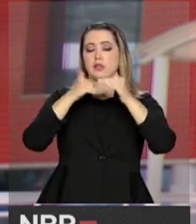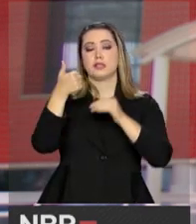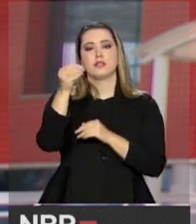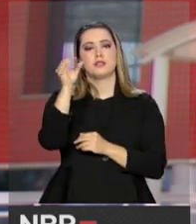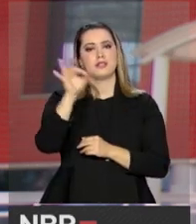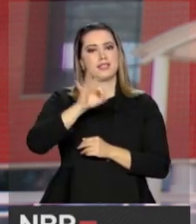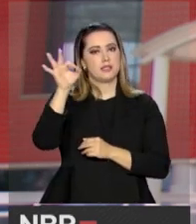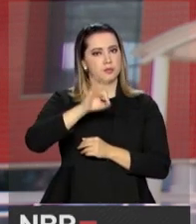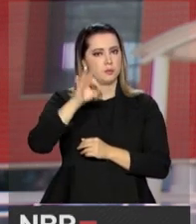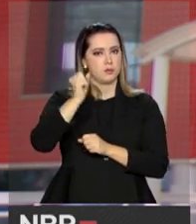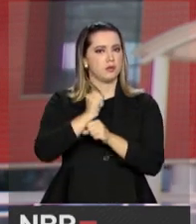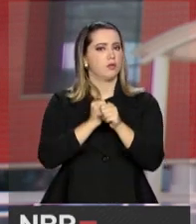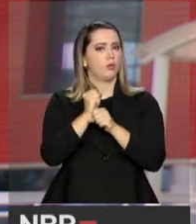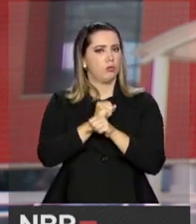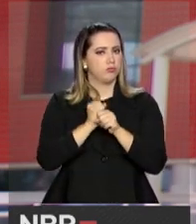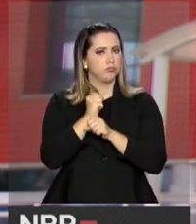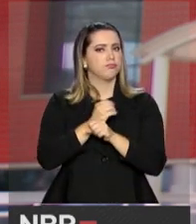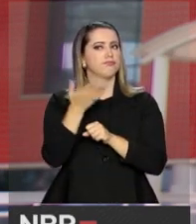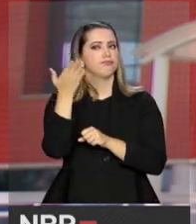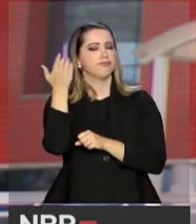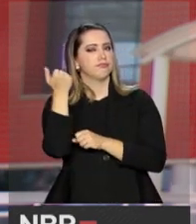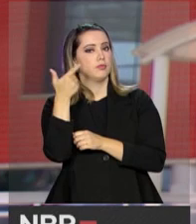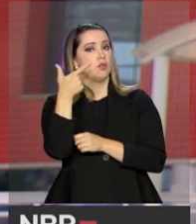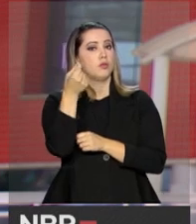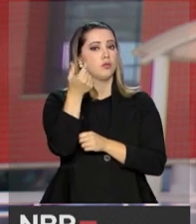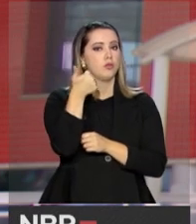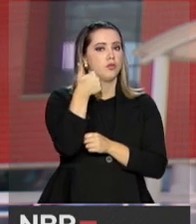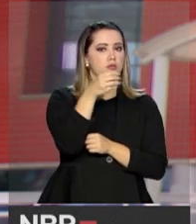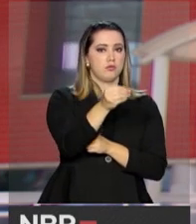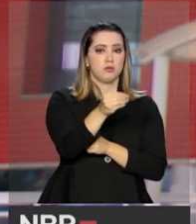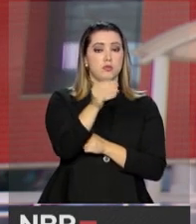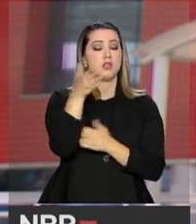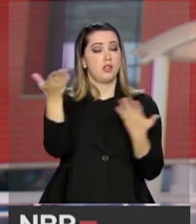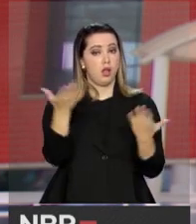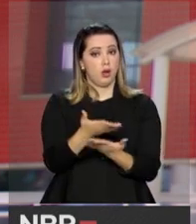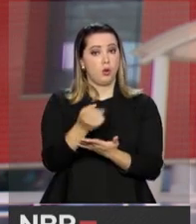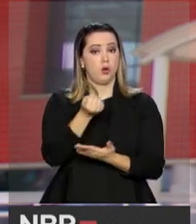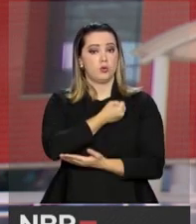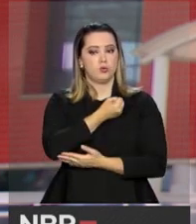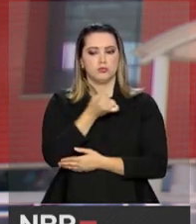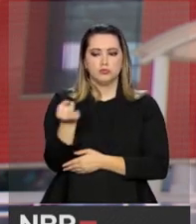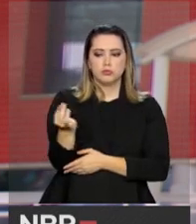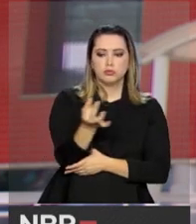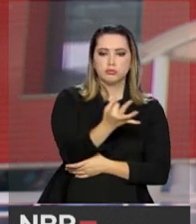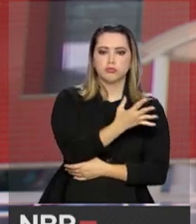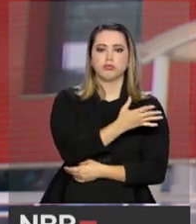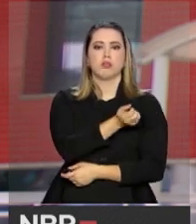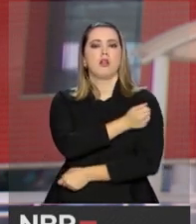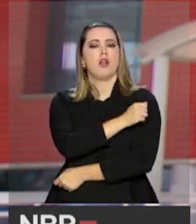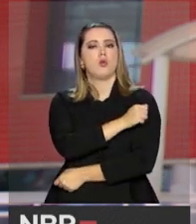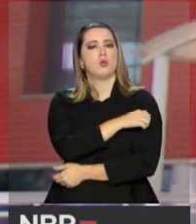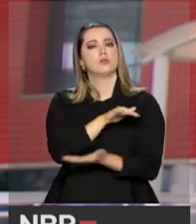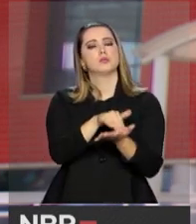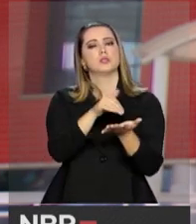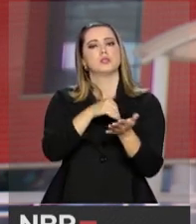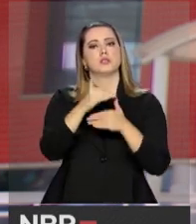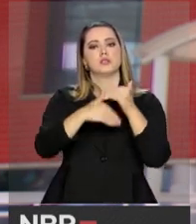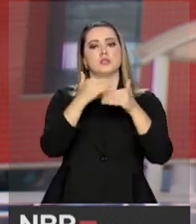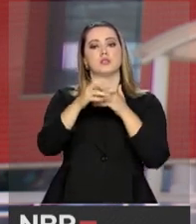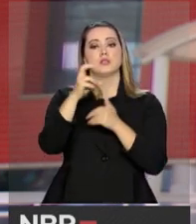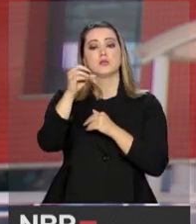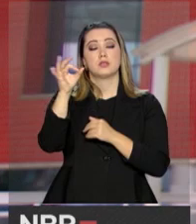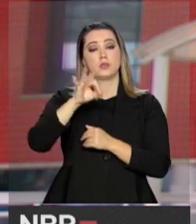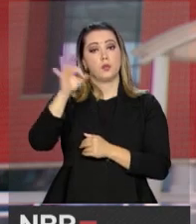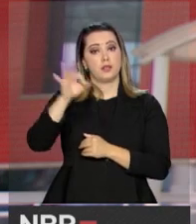ao ano desde 2010 e o número de alunos matriculados nesta modalidade cresceu 50% de 2010